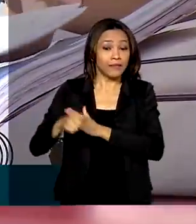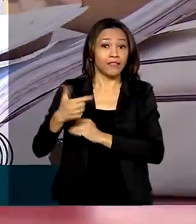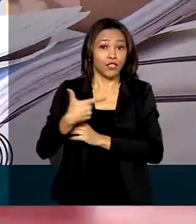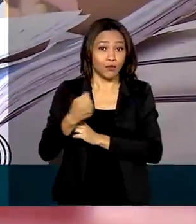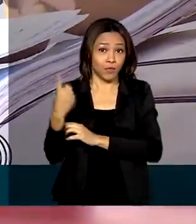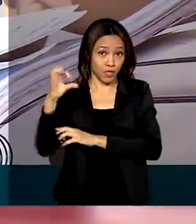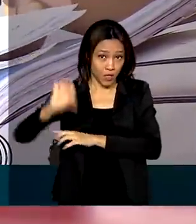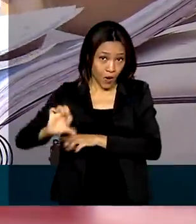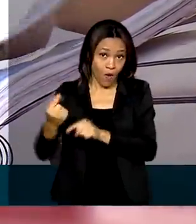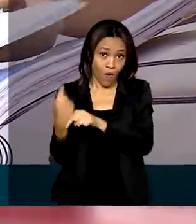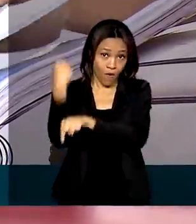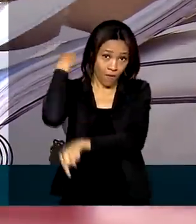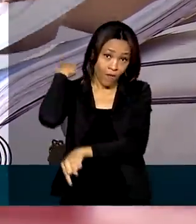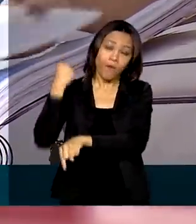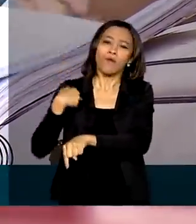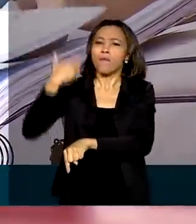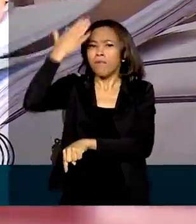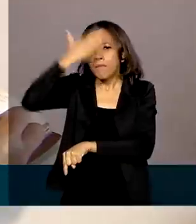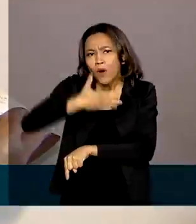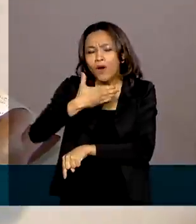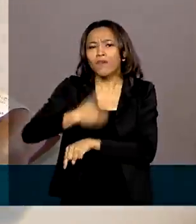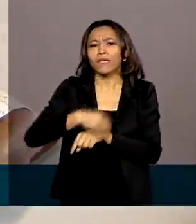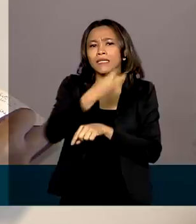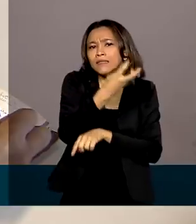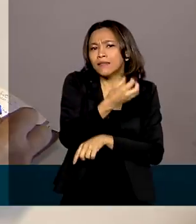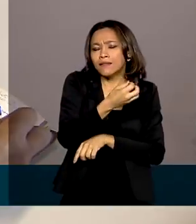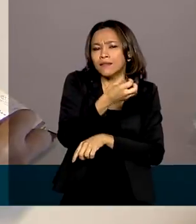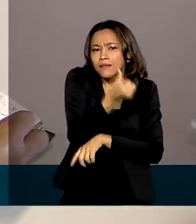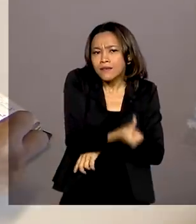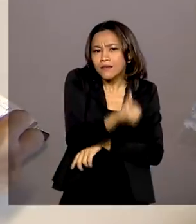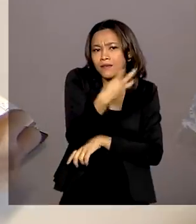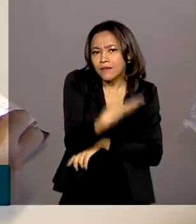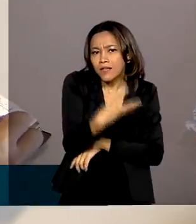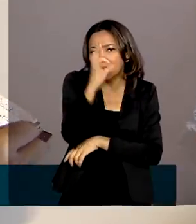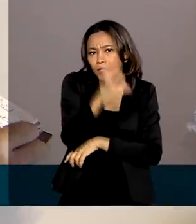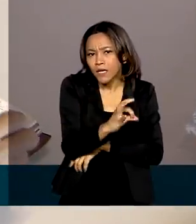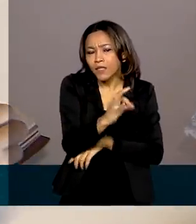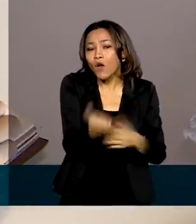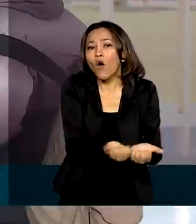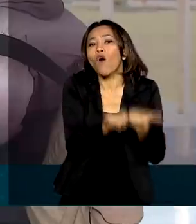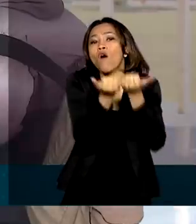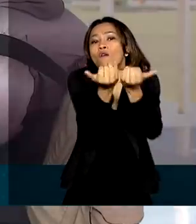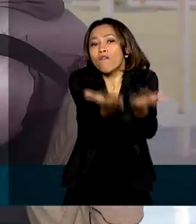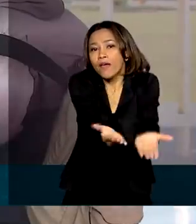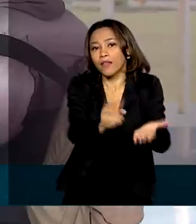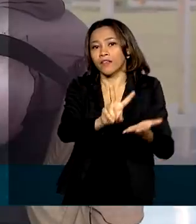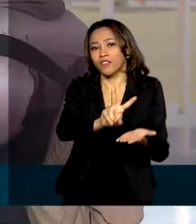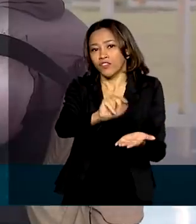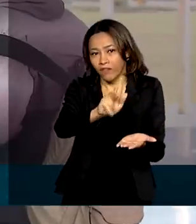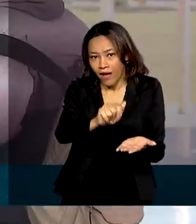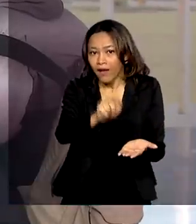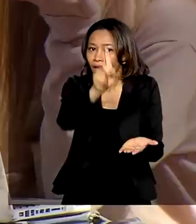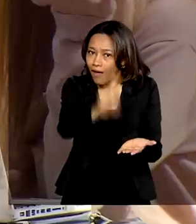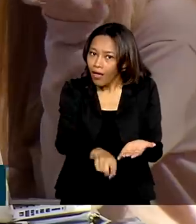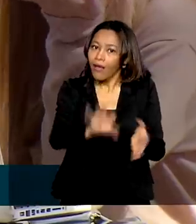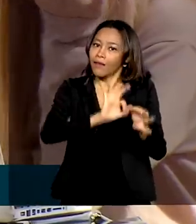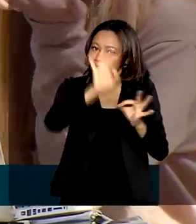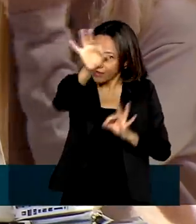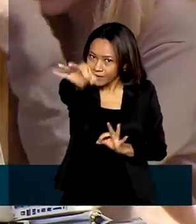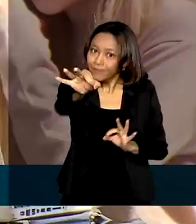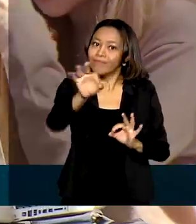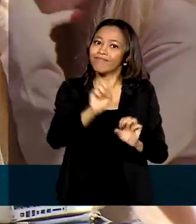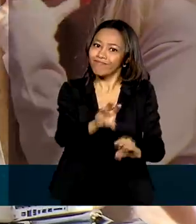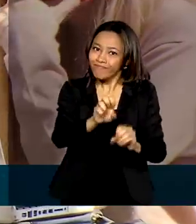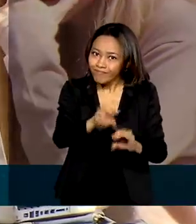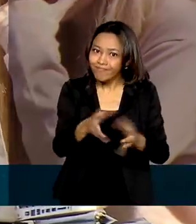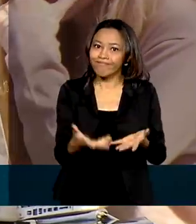mostram que 63% das vagas ofertadas no ano passado foram na modalidade. Se